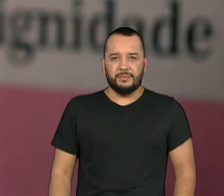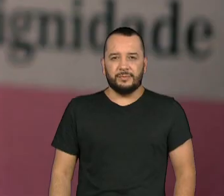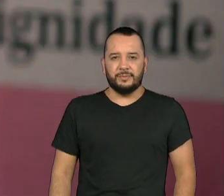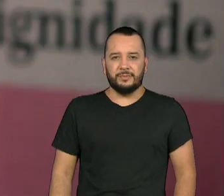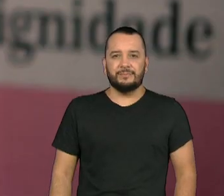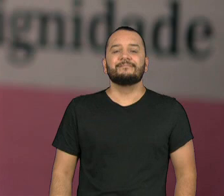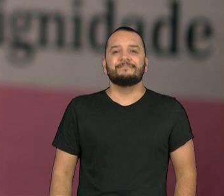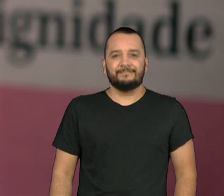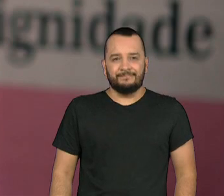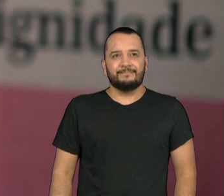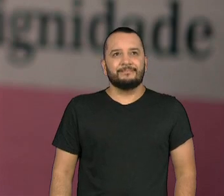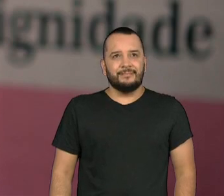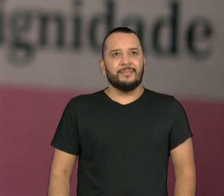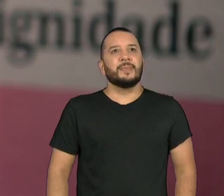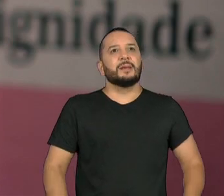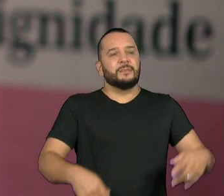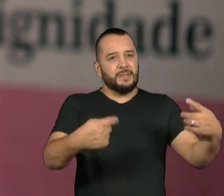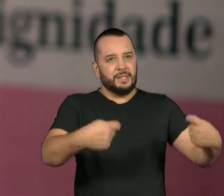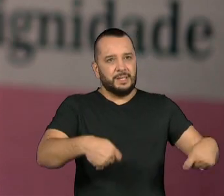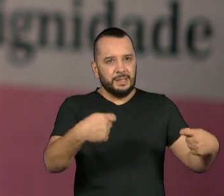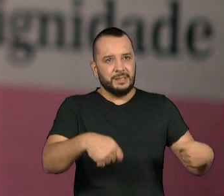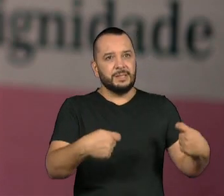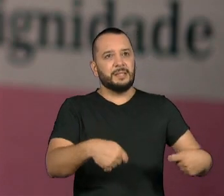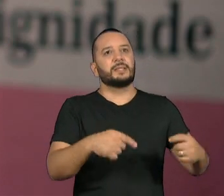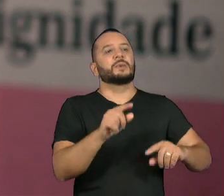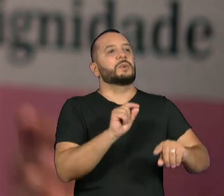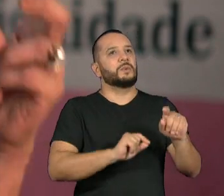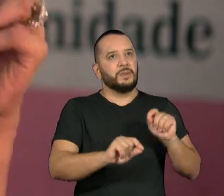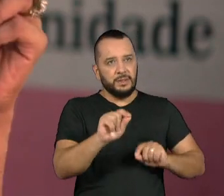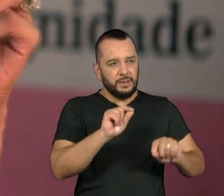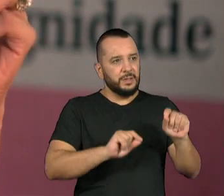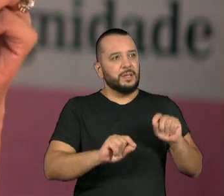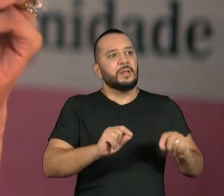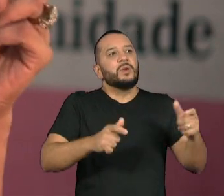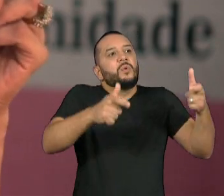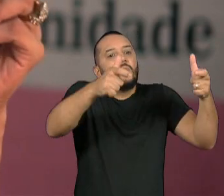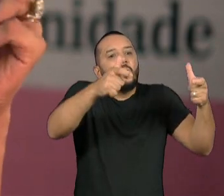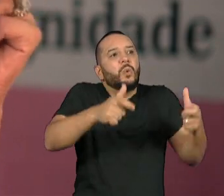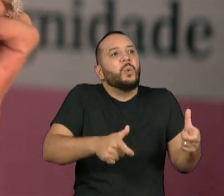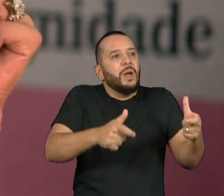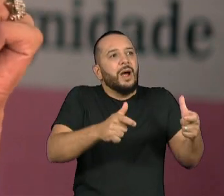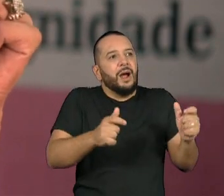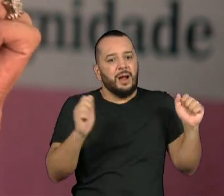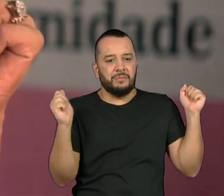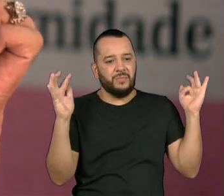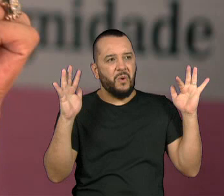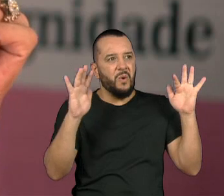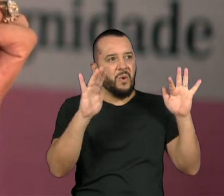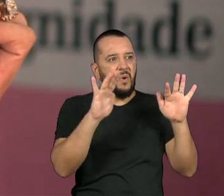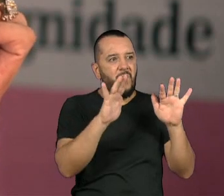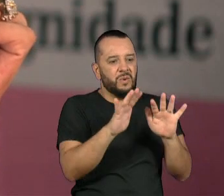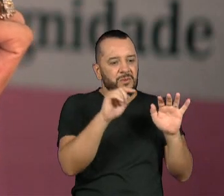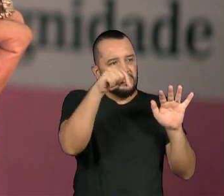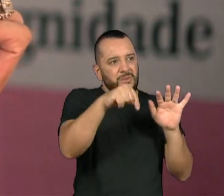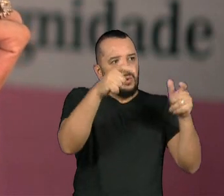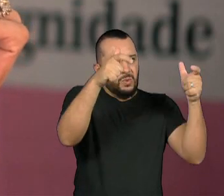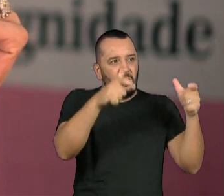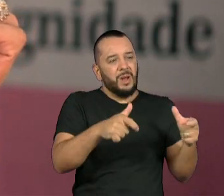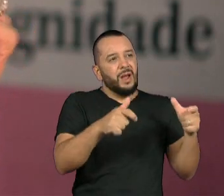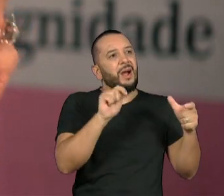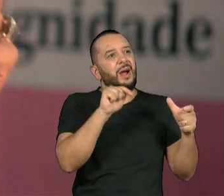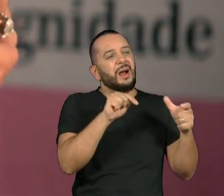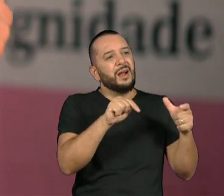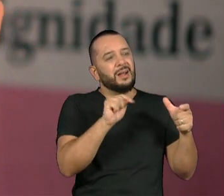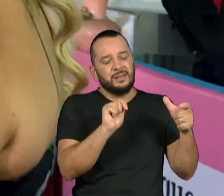Temos a necessidade de ter um gueto, entre aspas, porque não é exatamente um gueto,